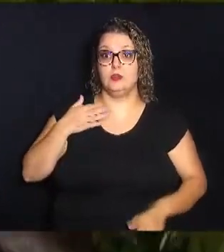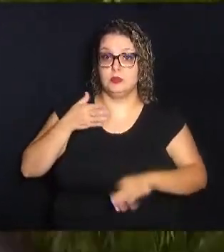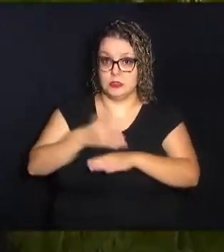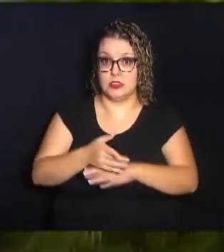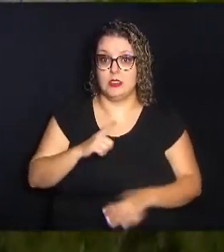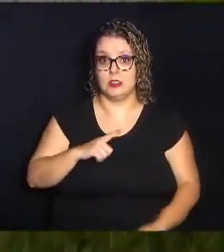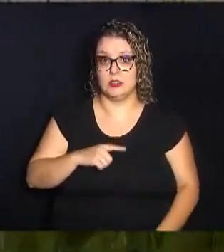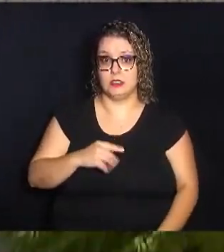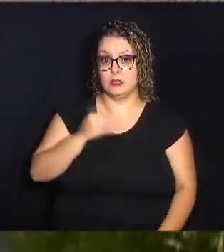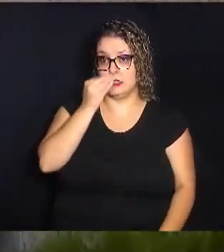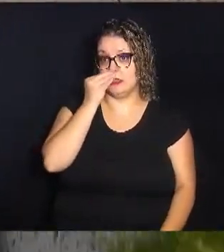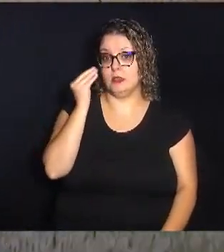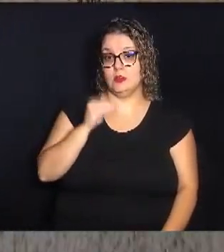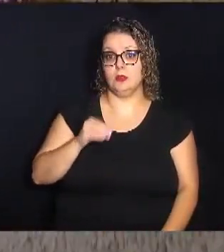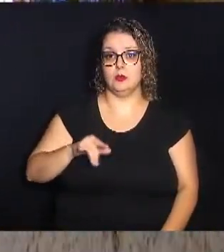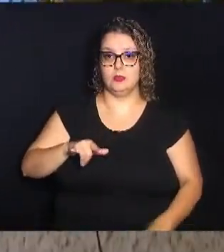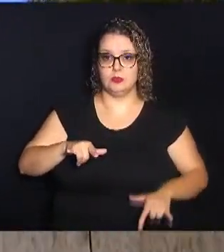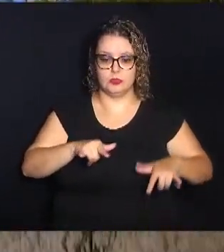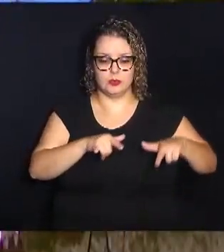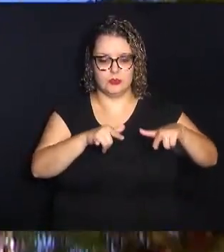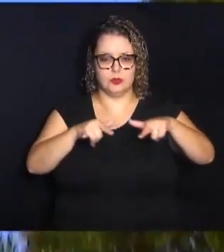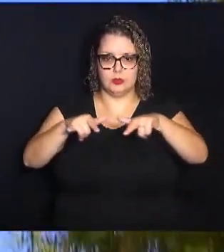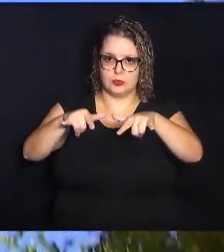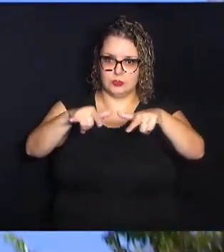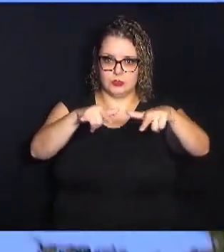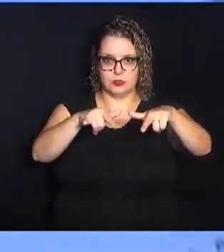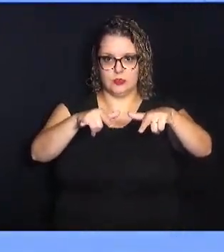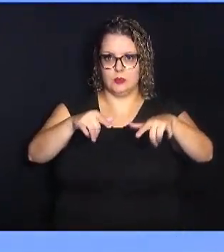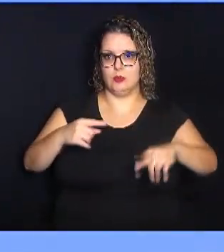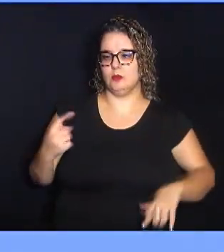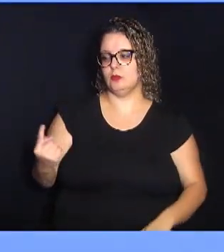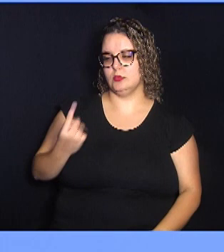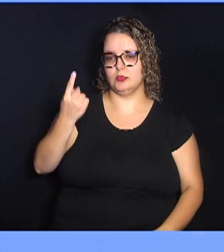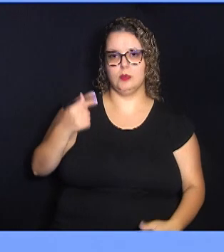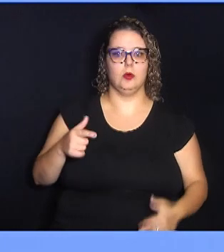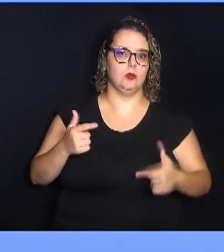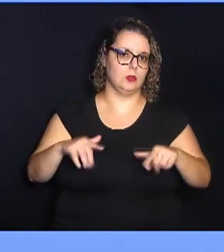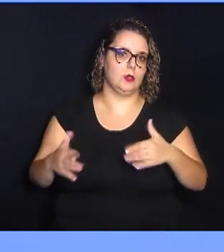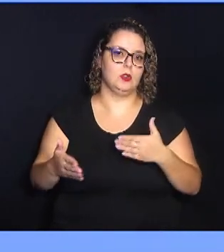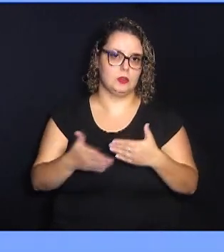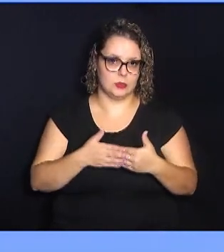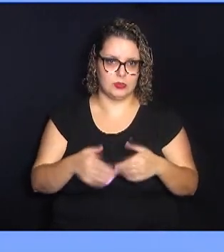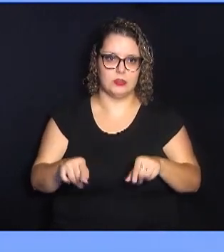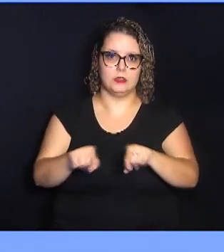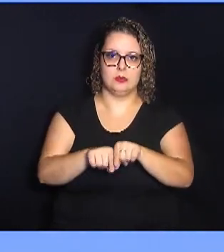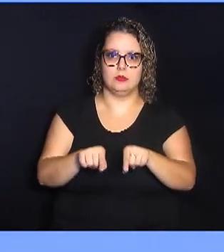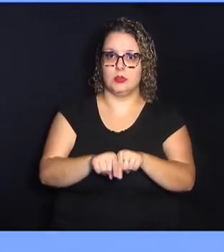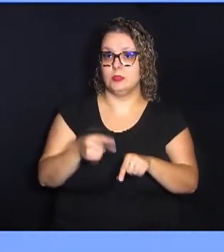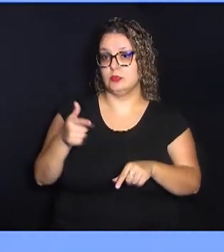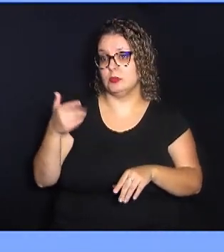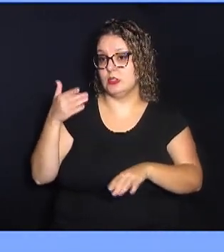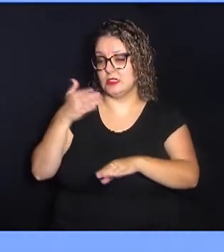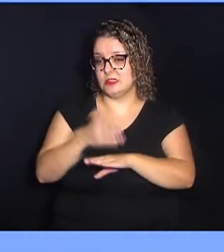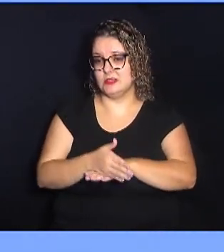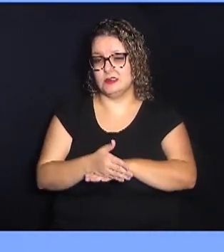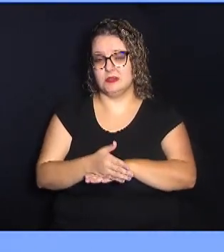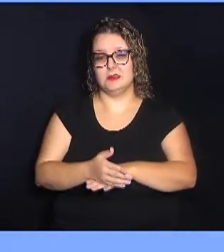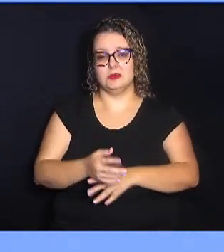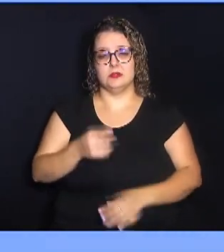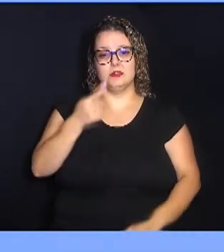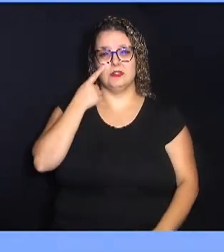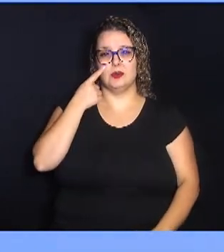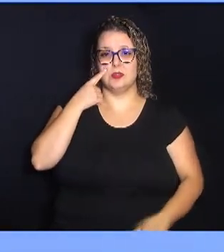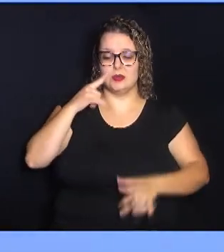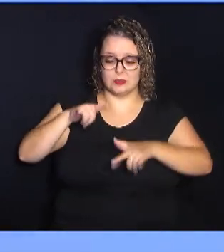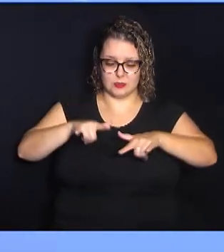essa recusa, o drone em situações que são muito altas ou locais que estão fechados, que também a gente não tem acesso. A gente já olha com o